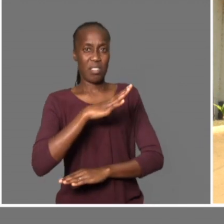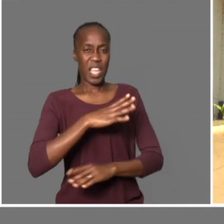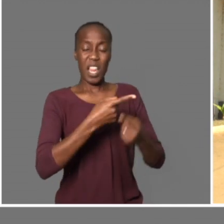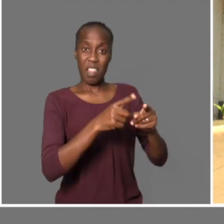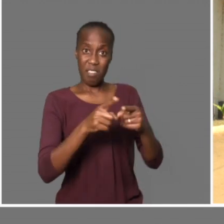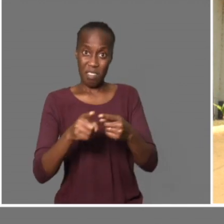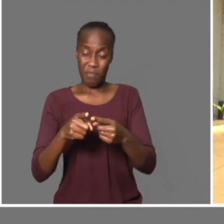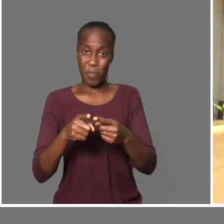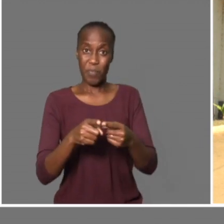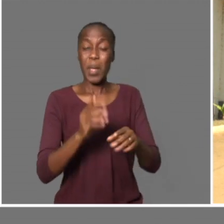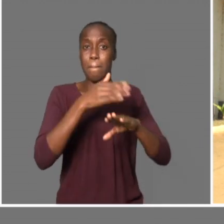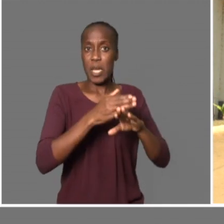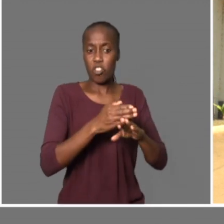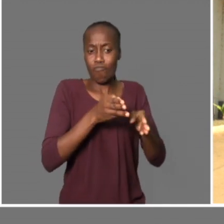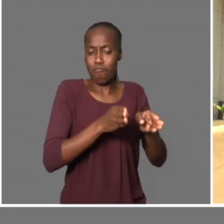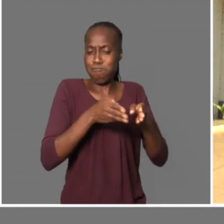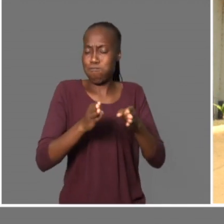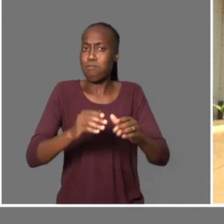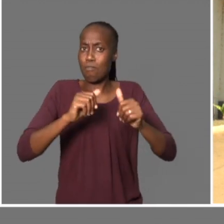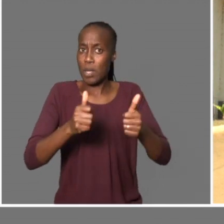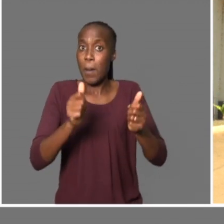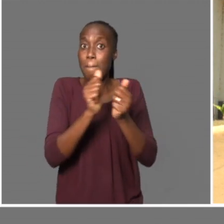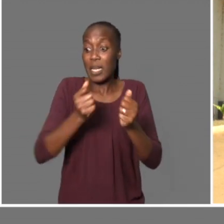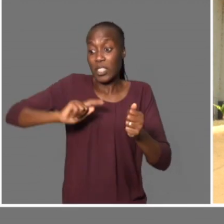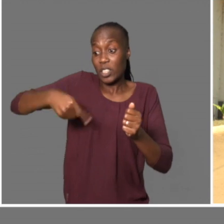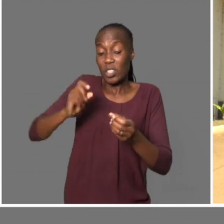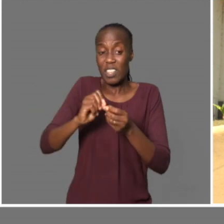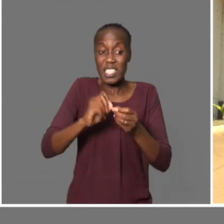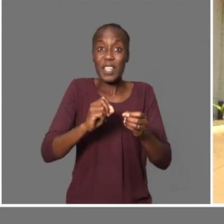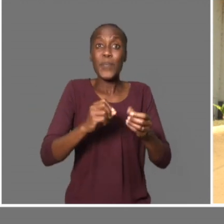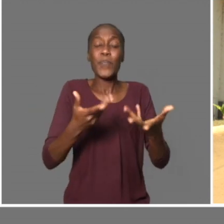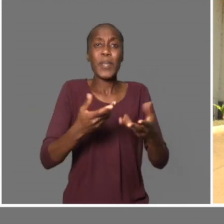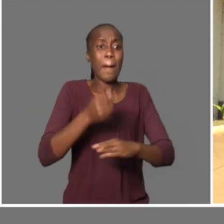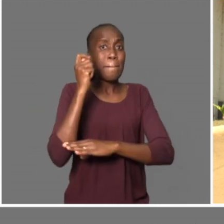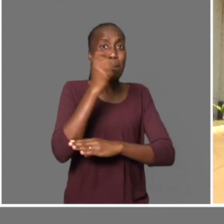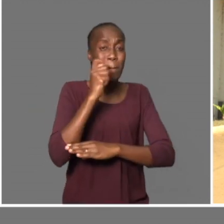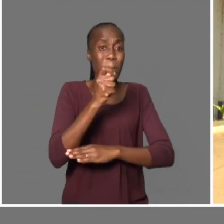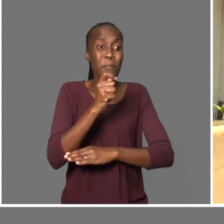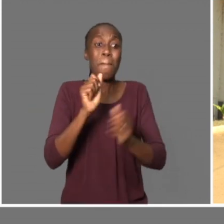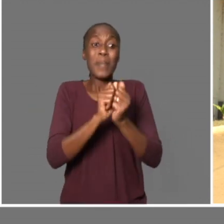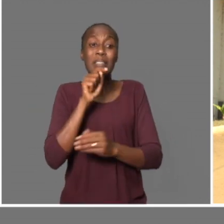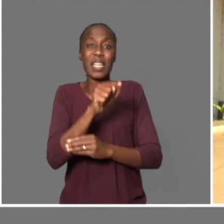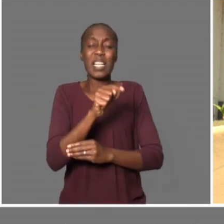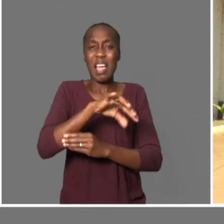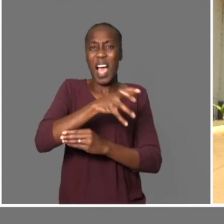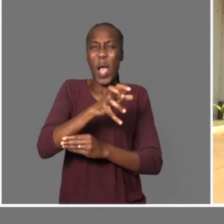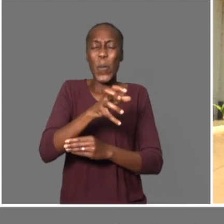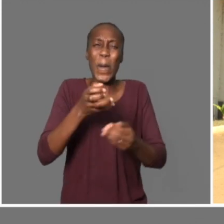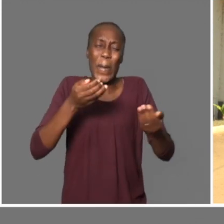a partir dos estudos que o nosso setor vem fazendo, temos a certeza que lá tem espécies e reproduzem.